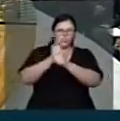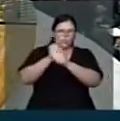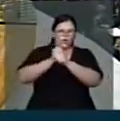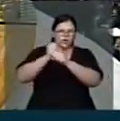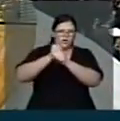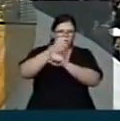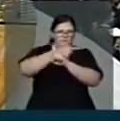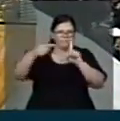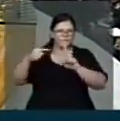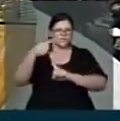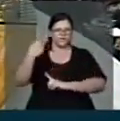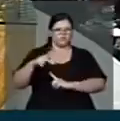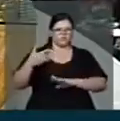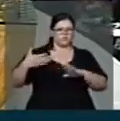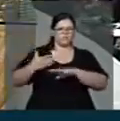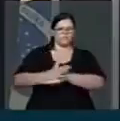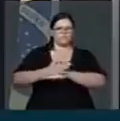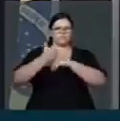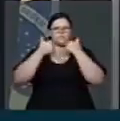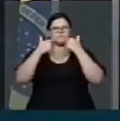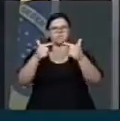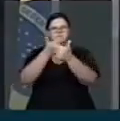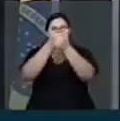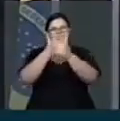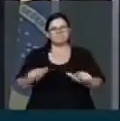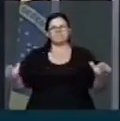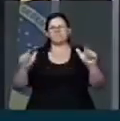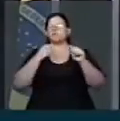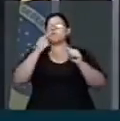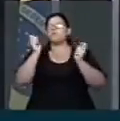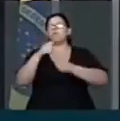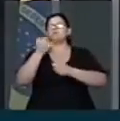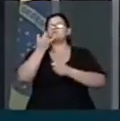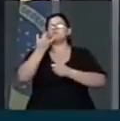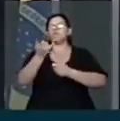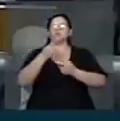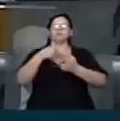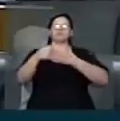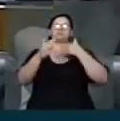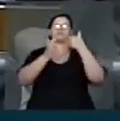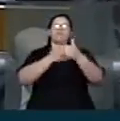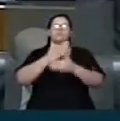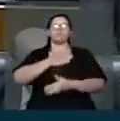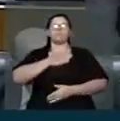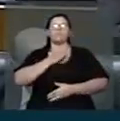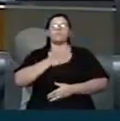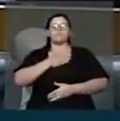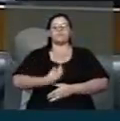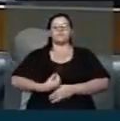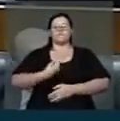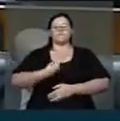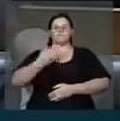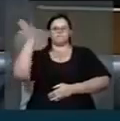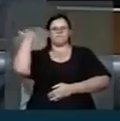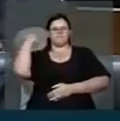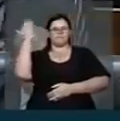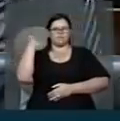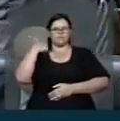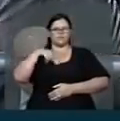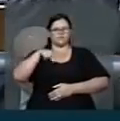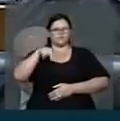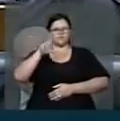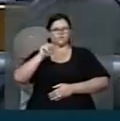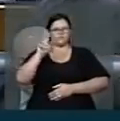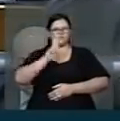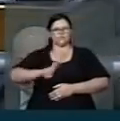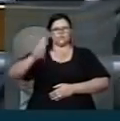Não tem ninguém que possa dizer nada na minha vida pregressa. Nunca usei da política